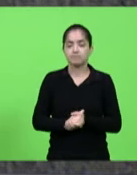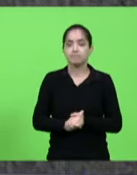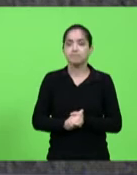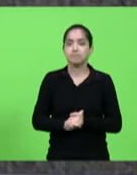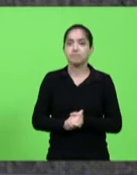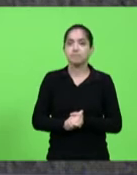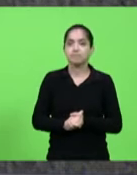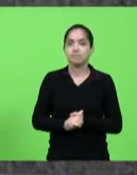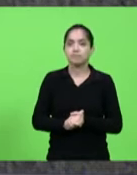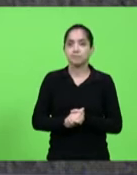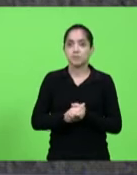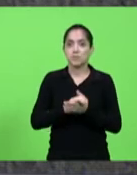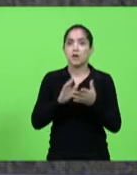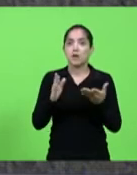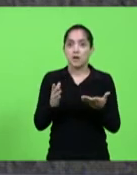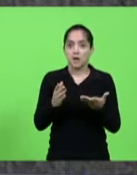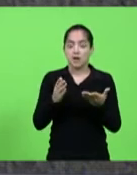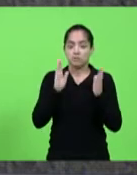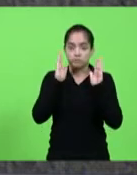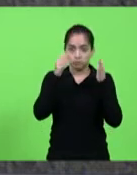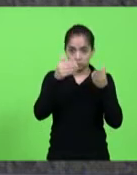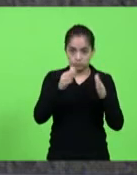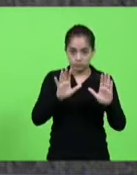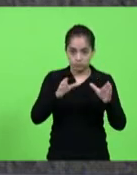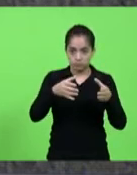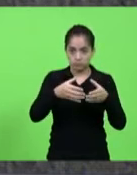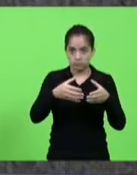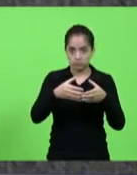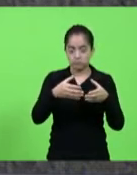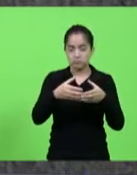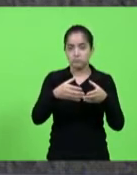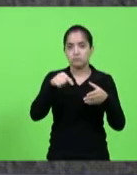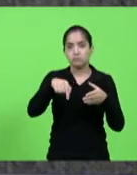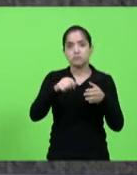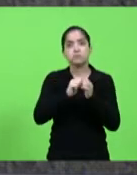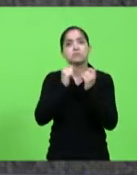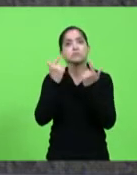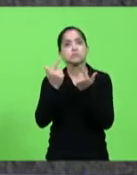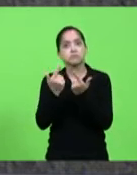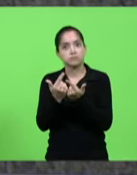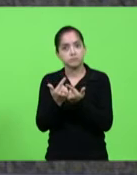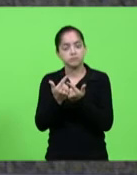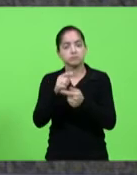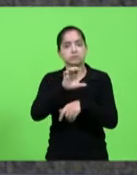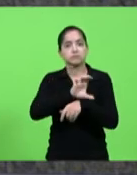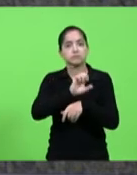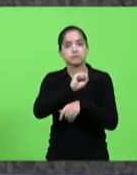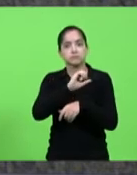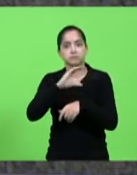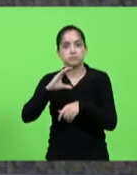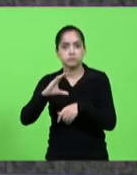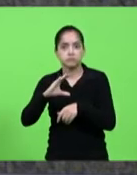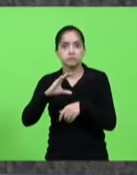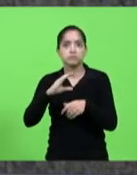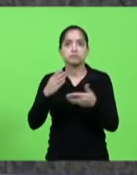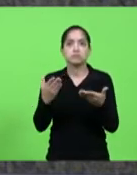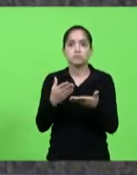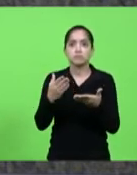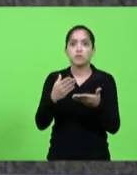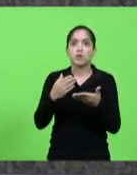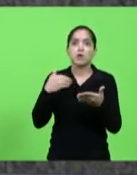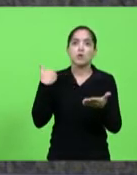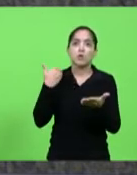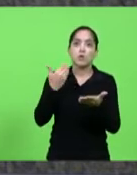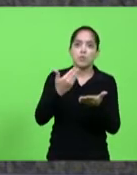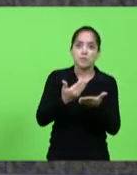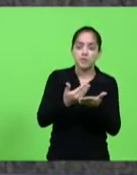A Frente Parlamentar em Defesa dos SUAS da Assembleia Legislativa de Santa Catarina atua desde 2011,